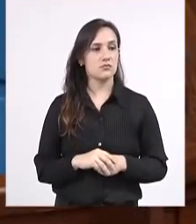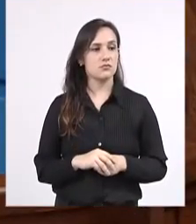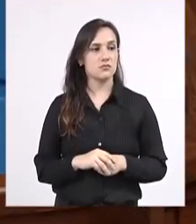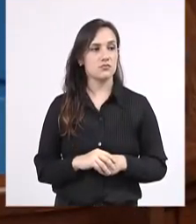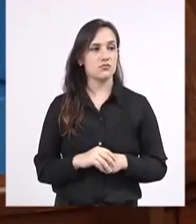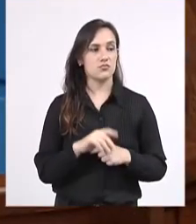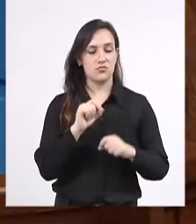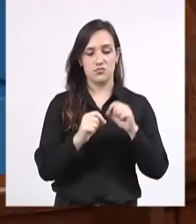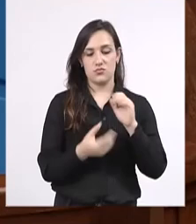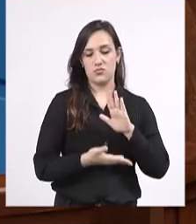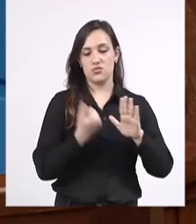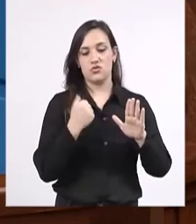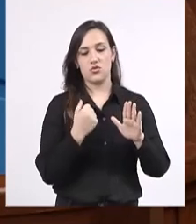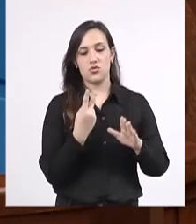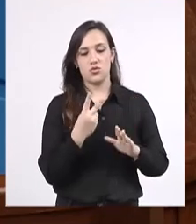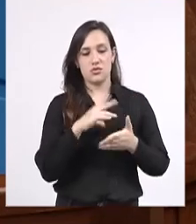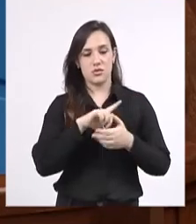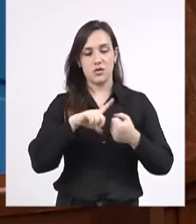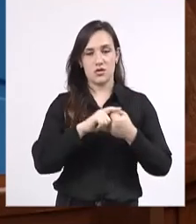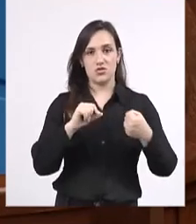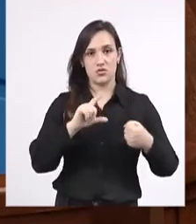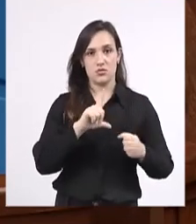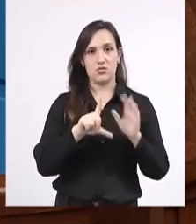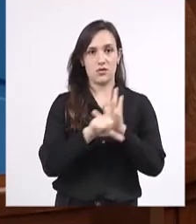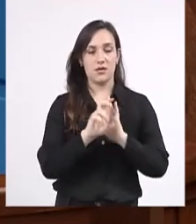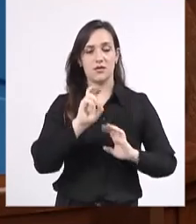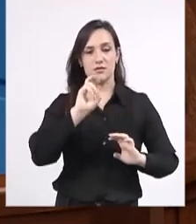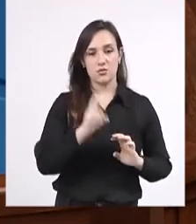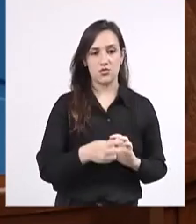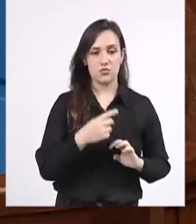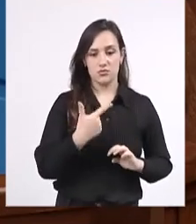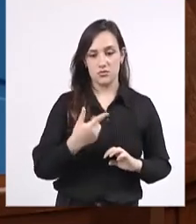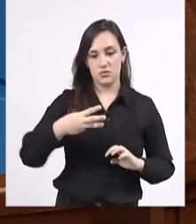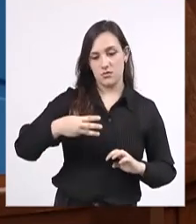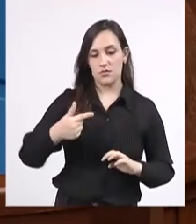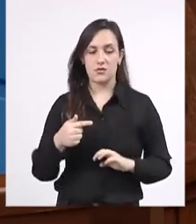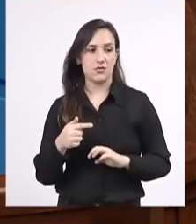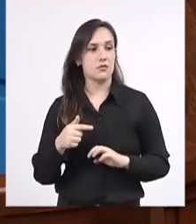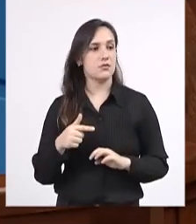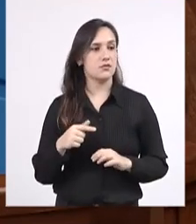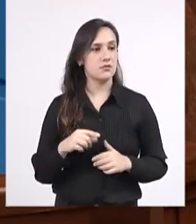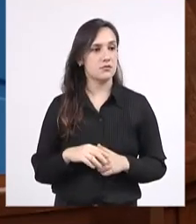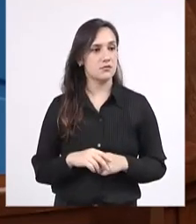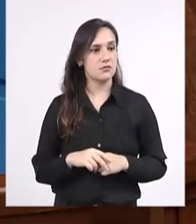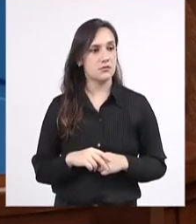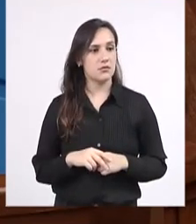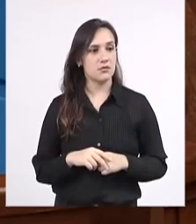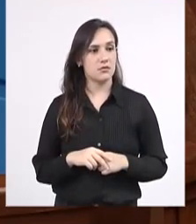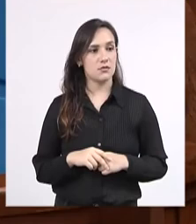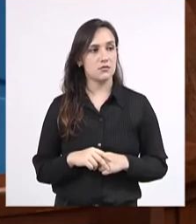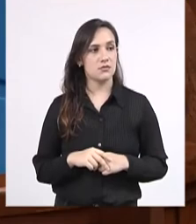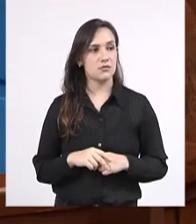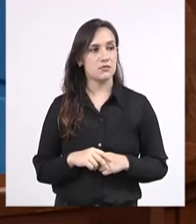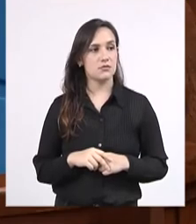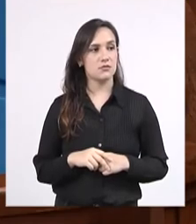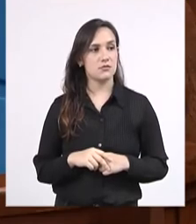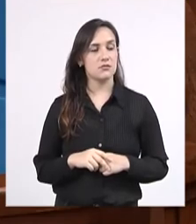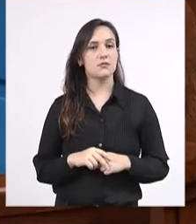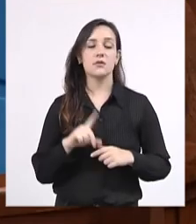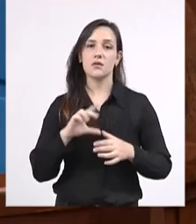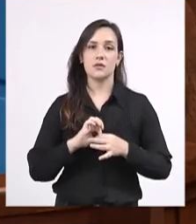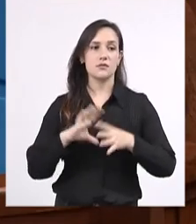da Lei 5.237, que cria o complexo do Parque dos Poderes, mas, por vias transversas, acaba por